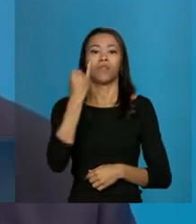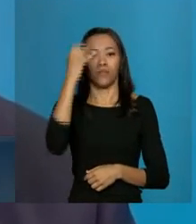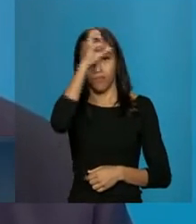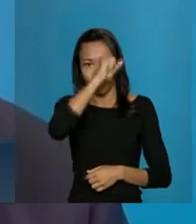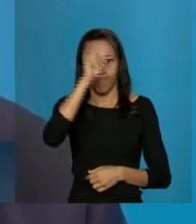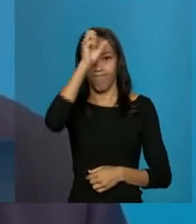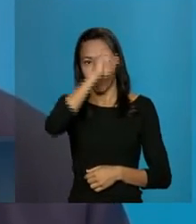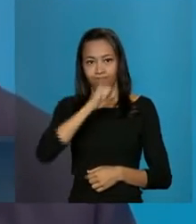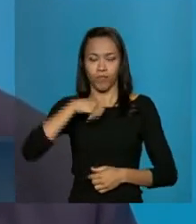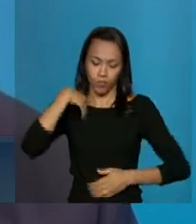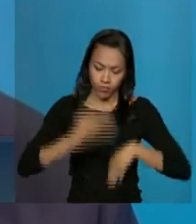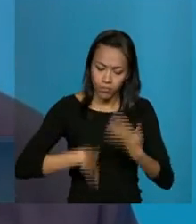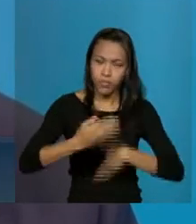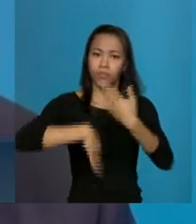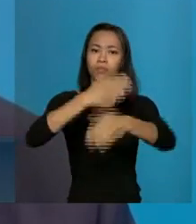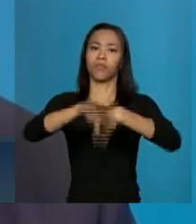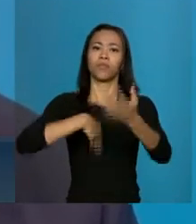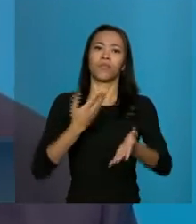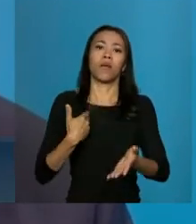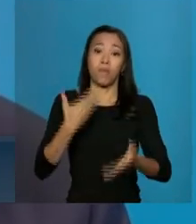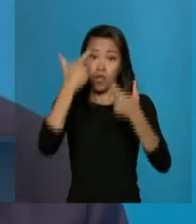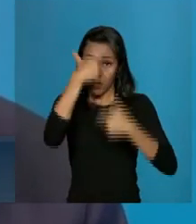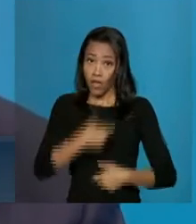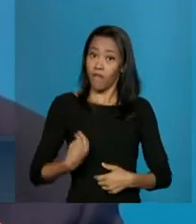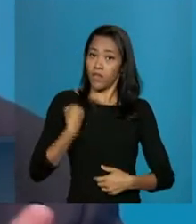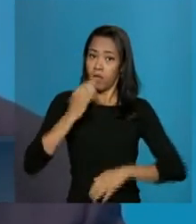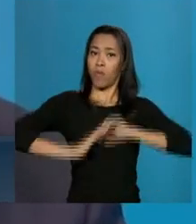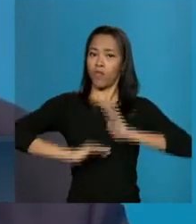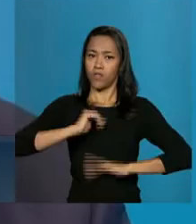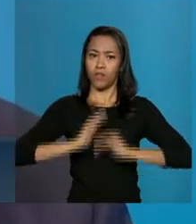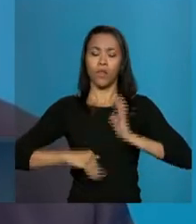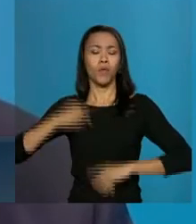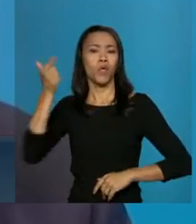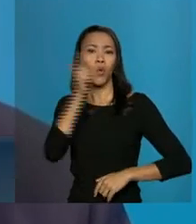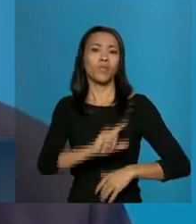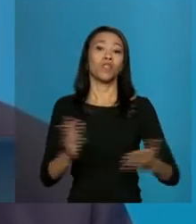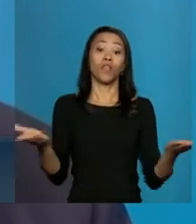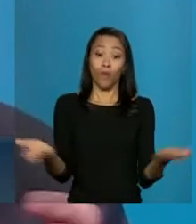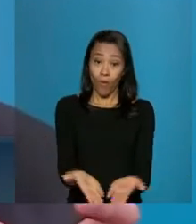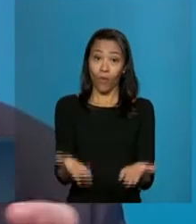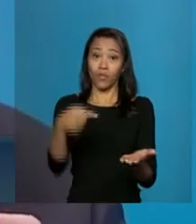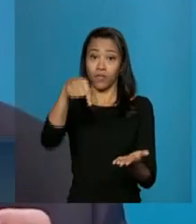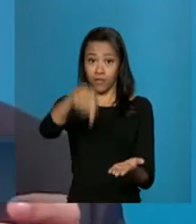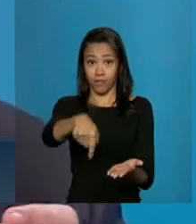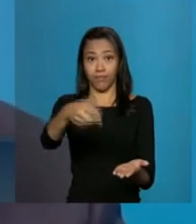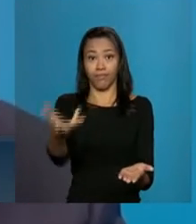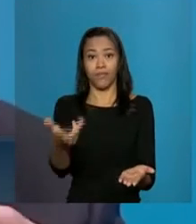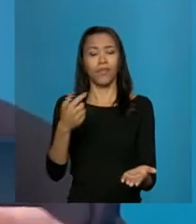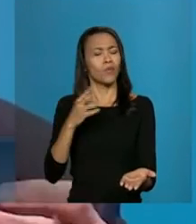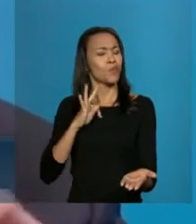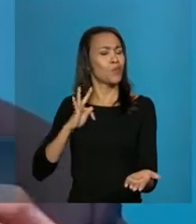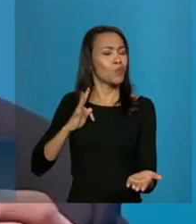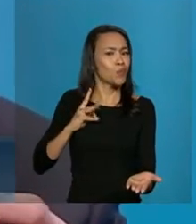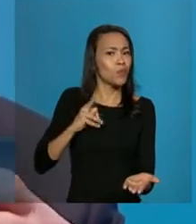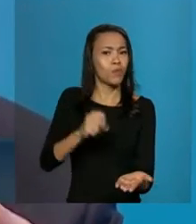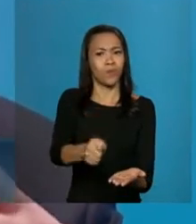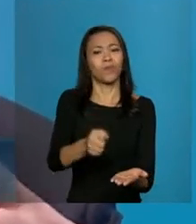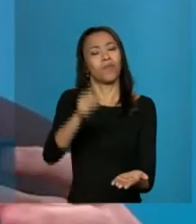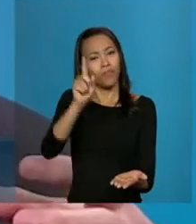a evolução da minha carreira e para atingir até a posição que eu atingi isso. Tudo isso, todos esses foram